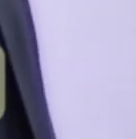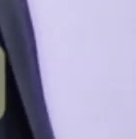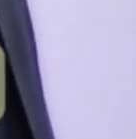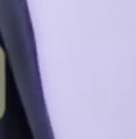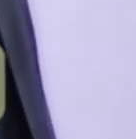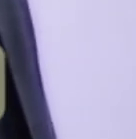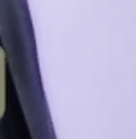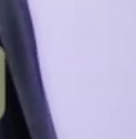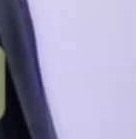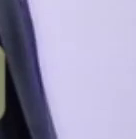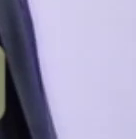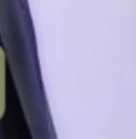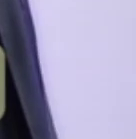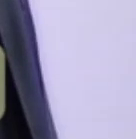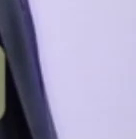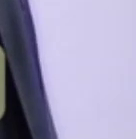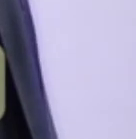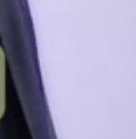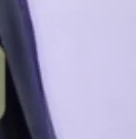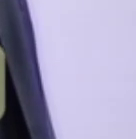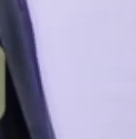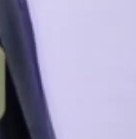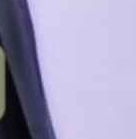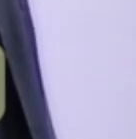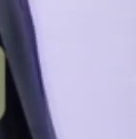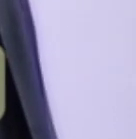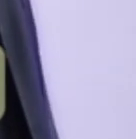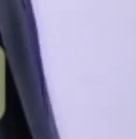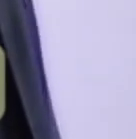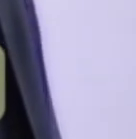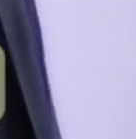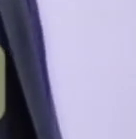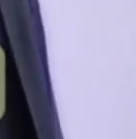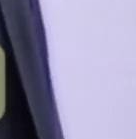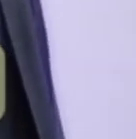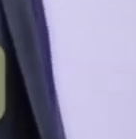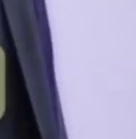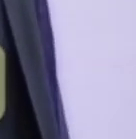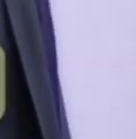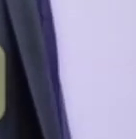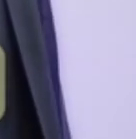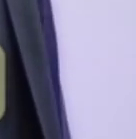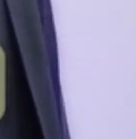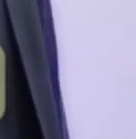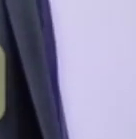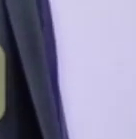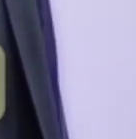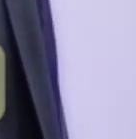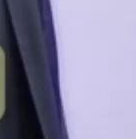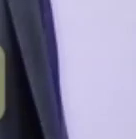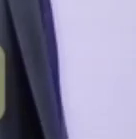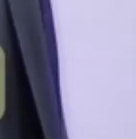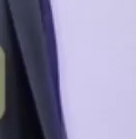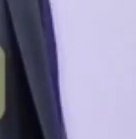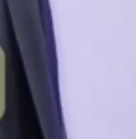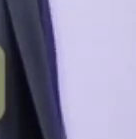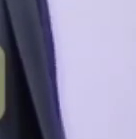análise pelo Colegiado do Supremo. Comparece a esta